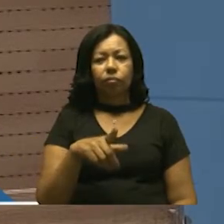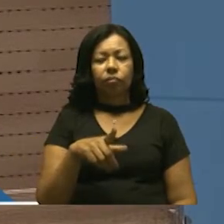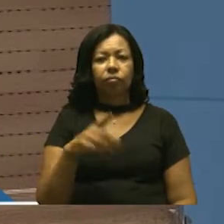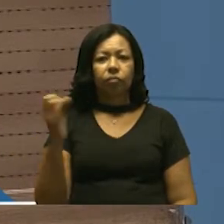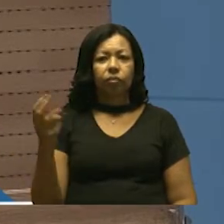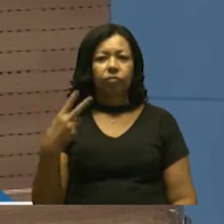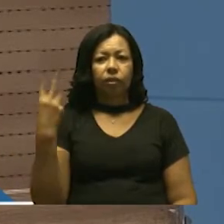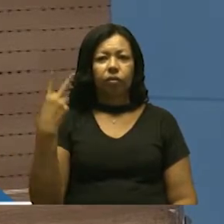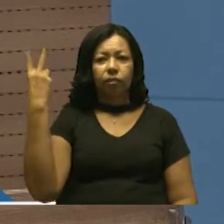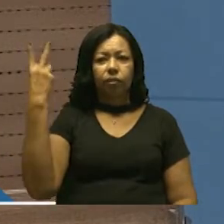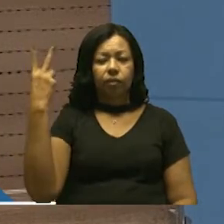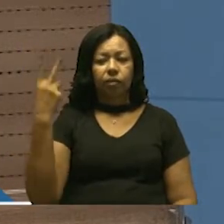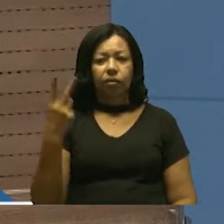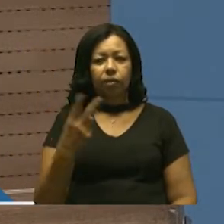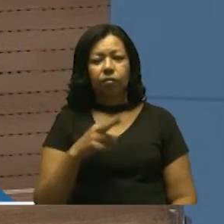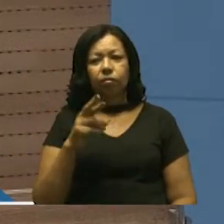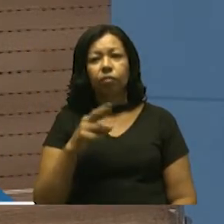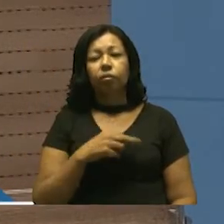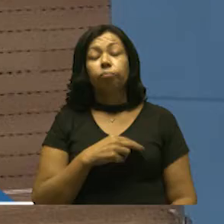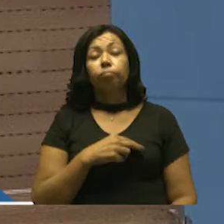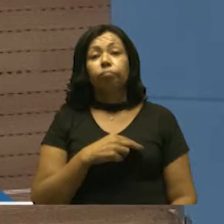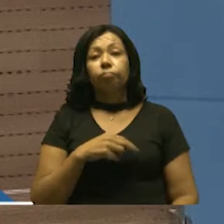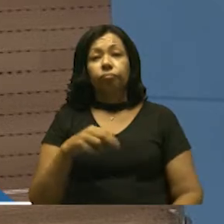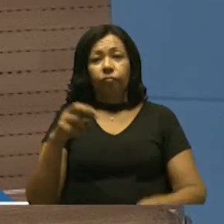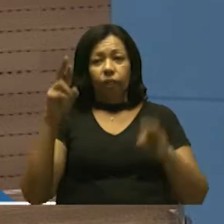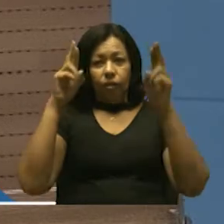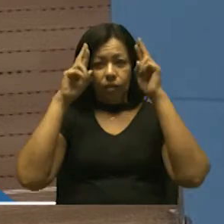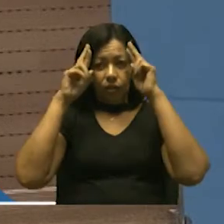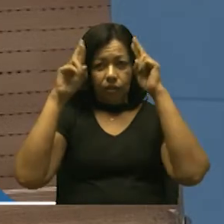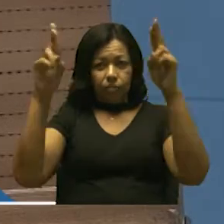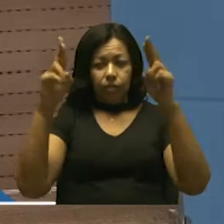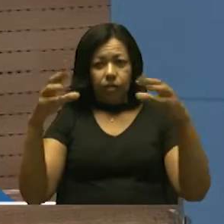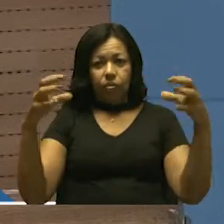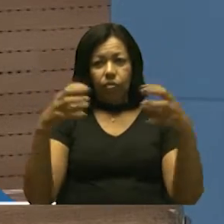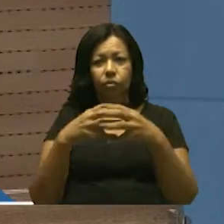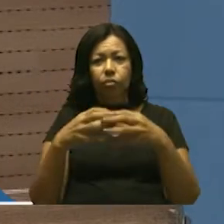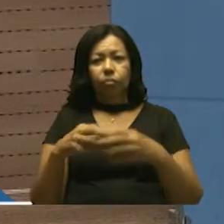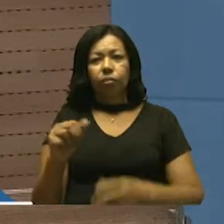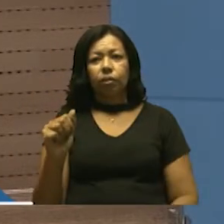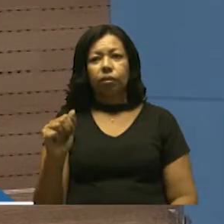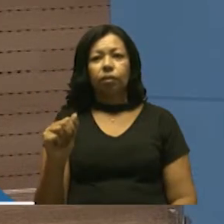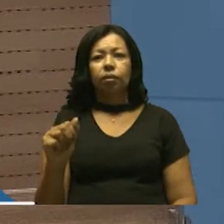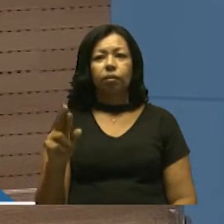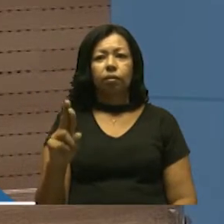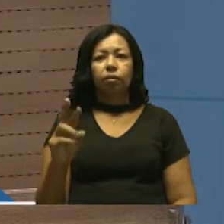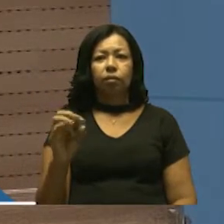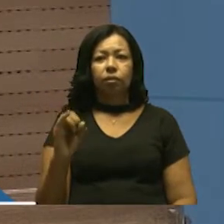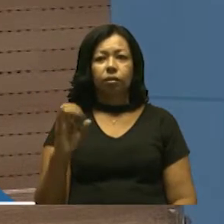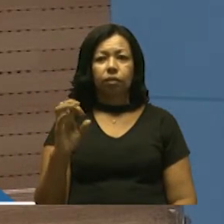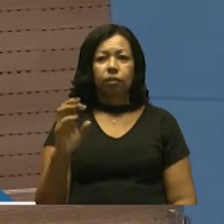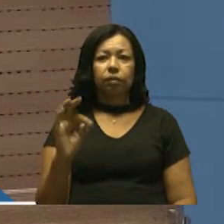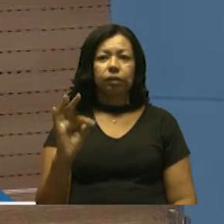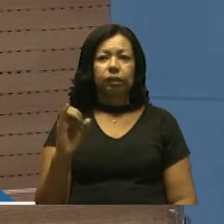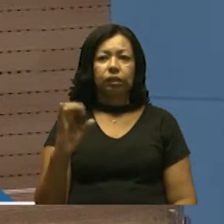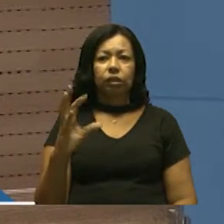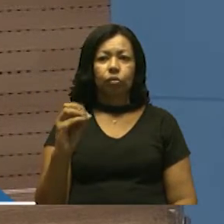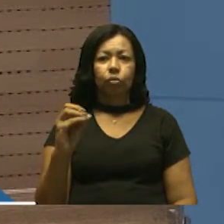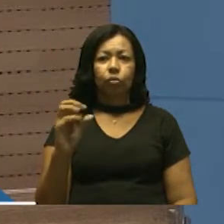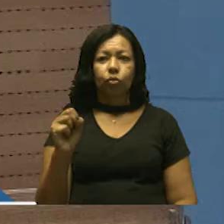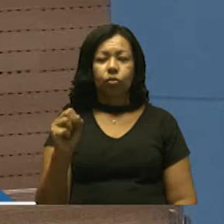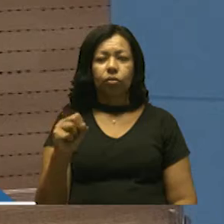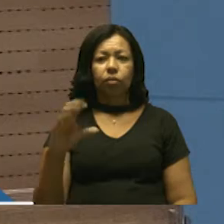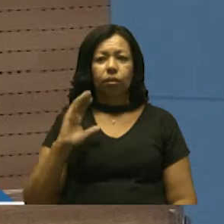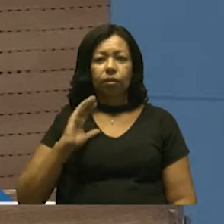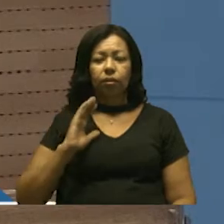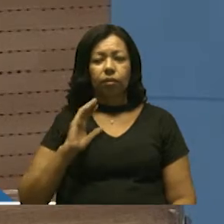valorização do respeito aos grupos artísticos da nossa cidade. E